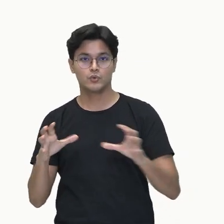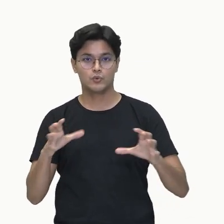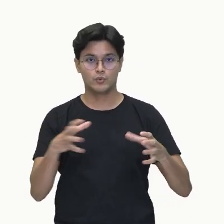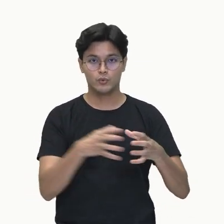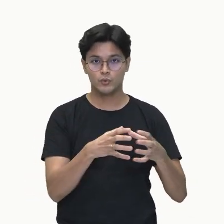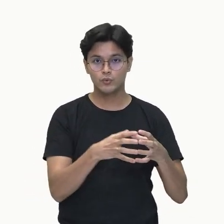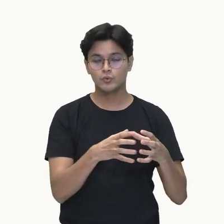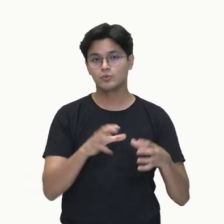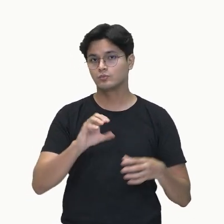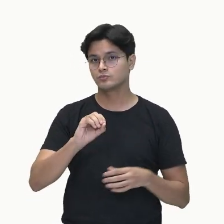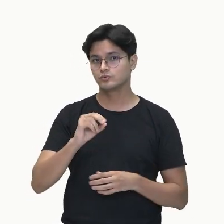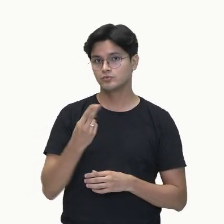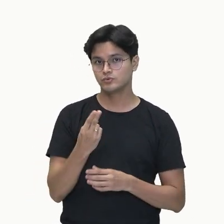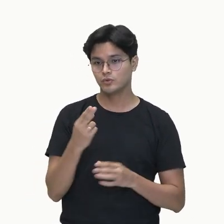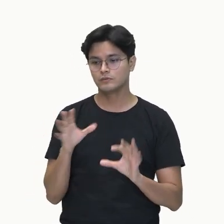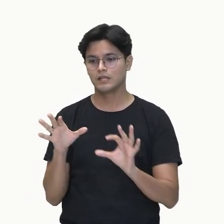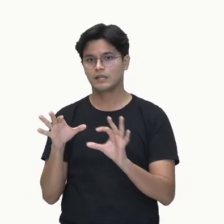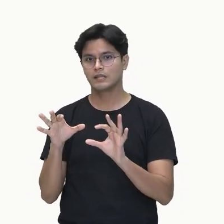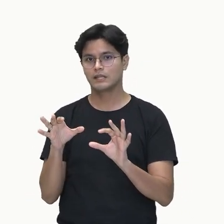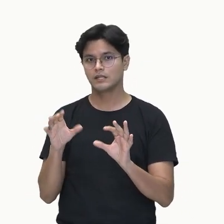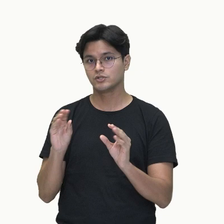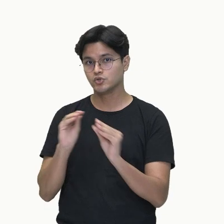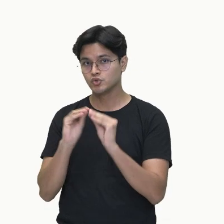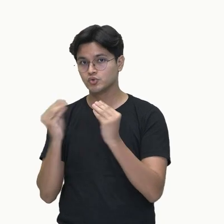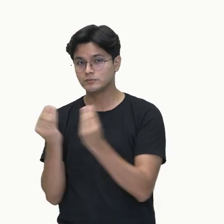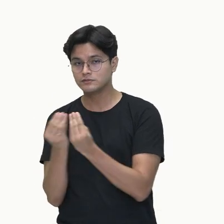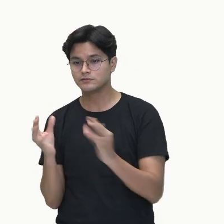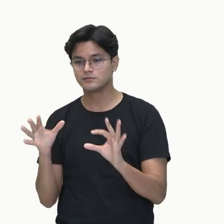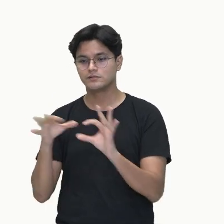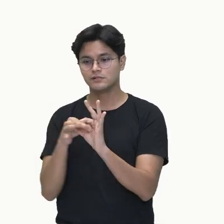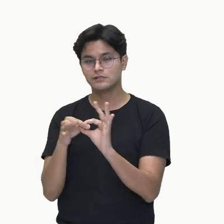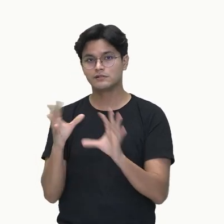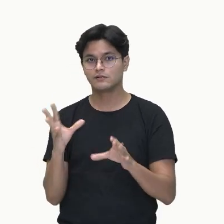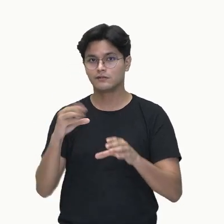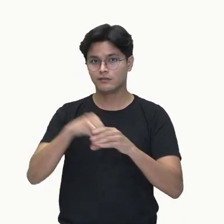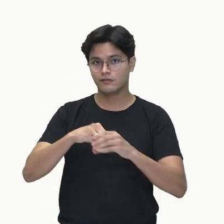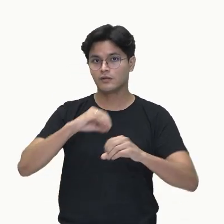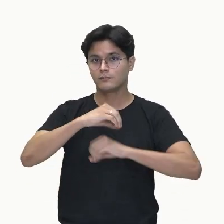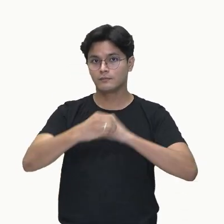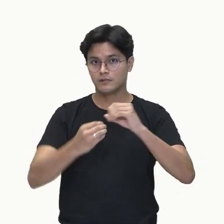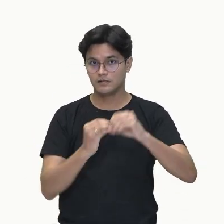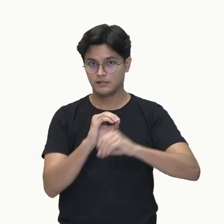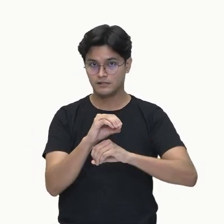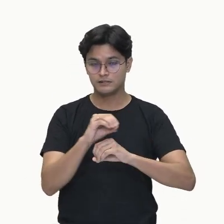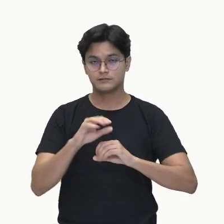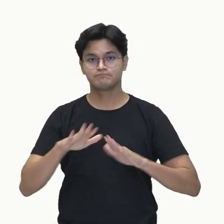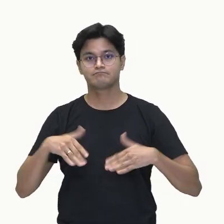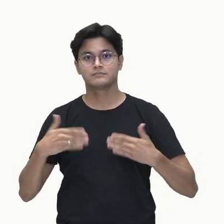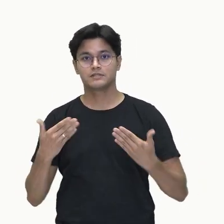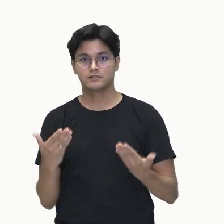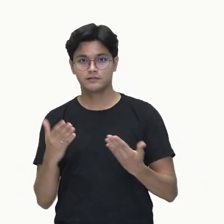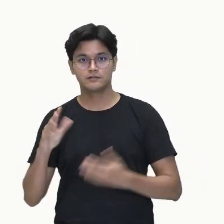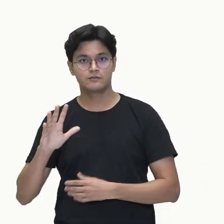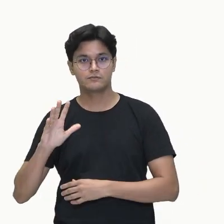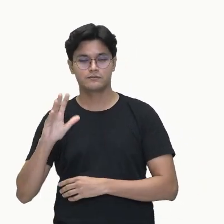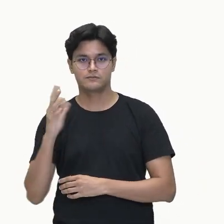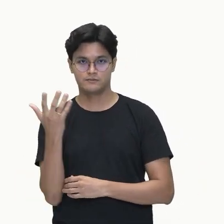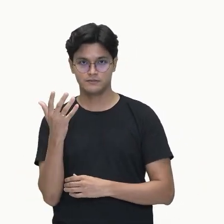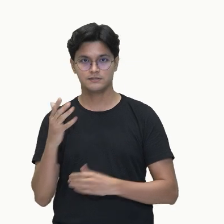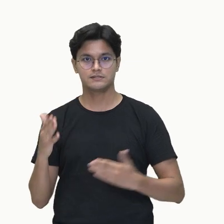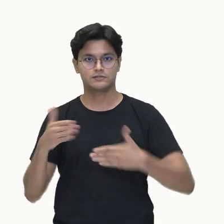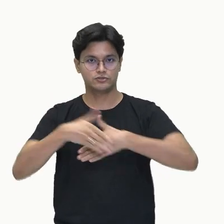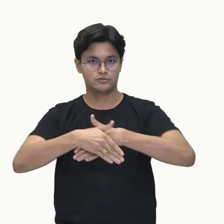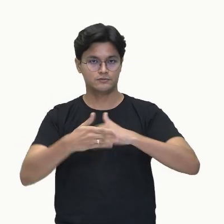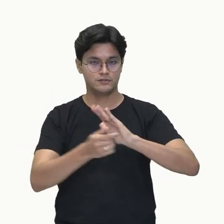na molécula. Então, para ocorrer a isomeria geométrica,